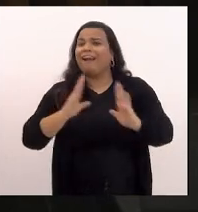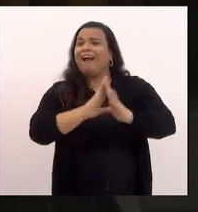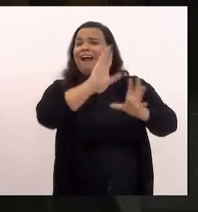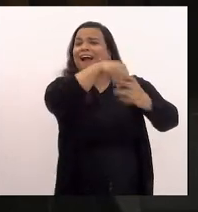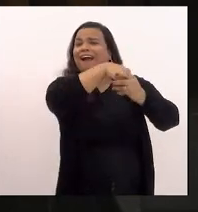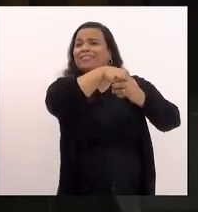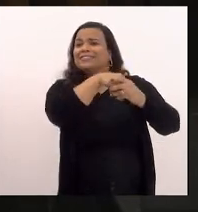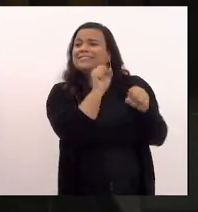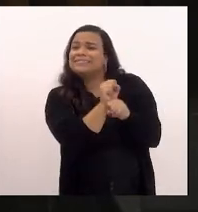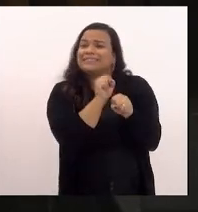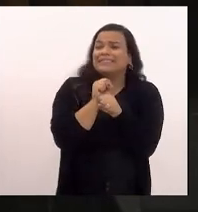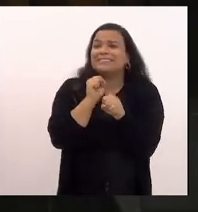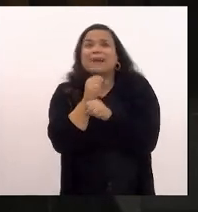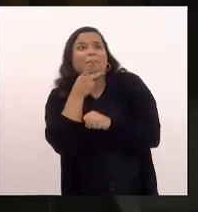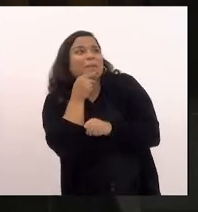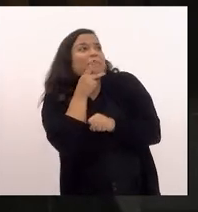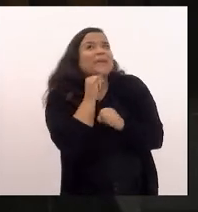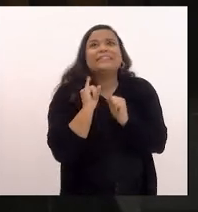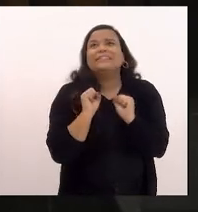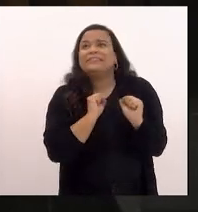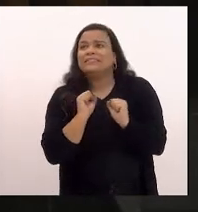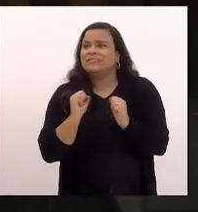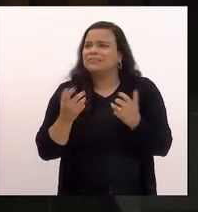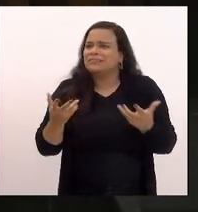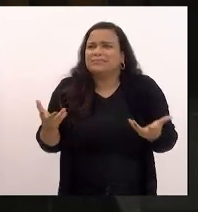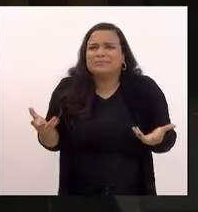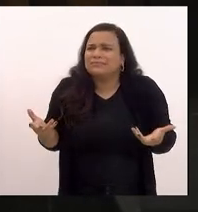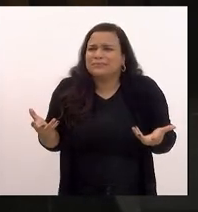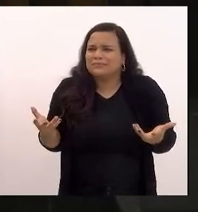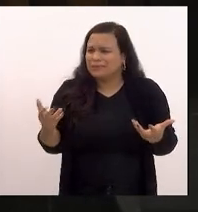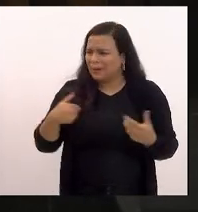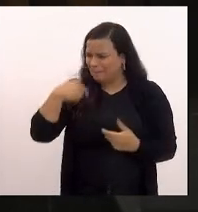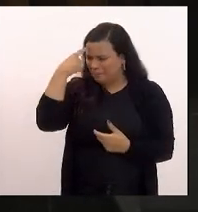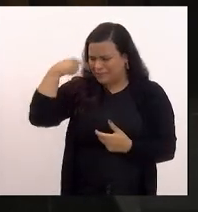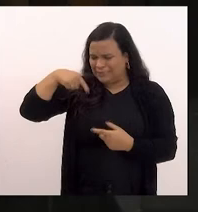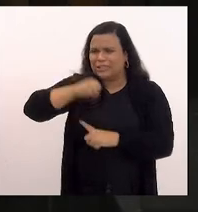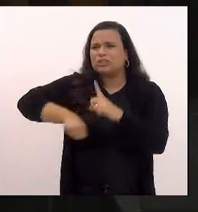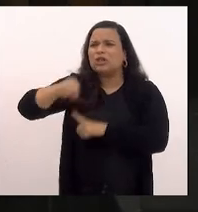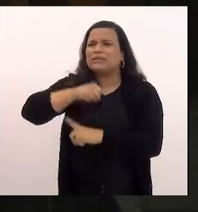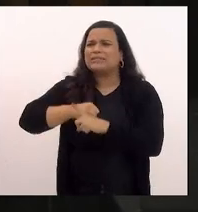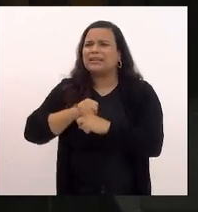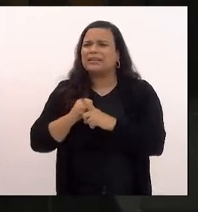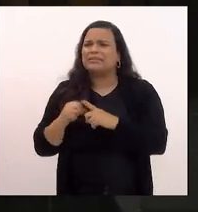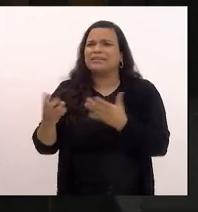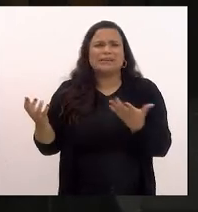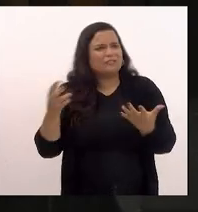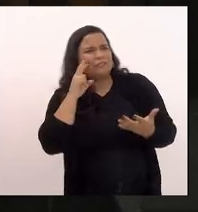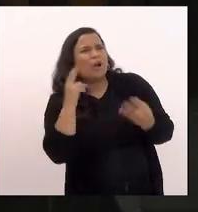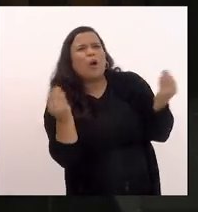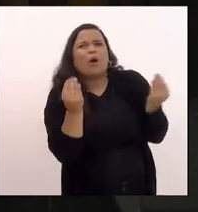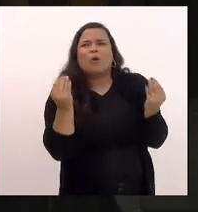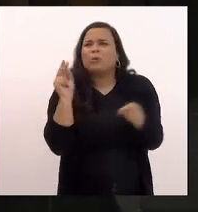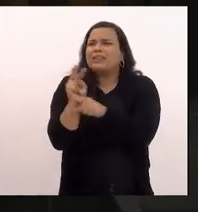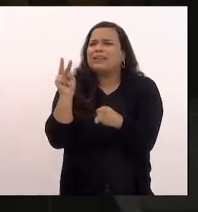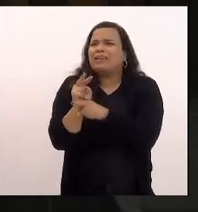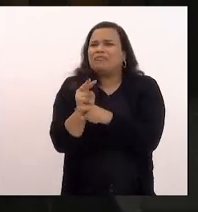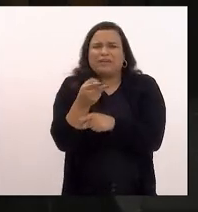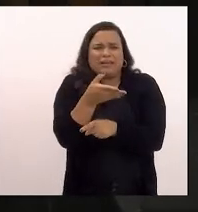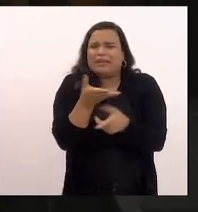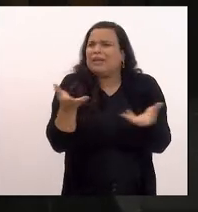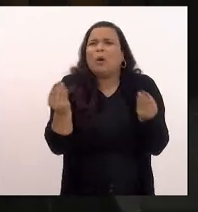alguém acha que essa é a lógica que tem que imperar na nossa sociedade quem sustenta a defesa desse tipo de relação